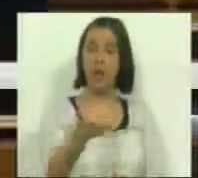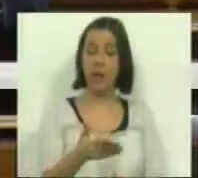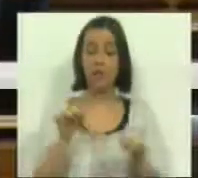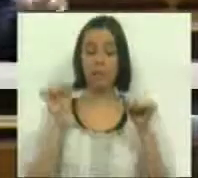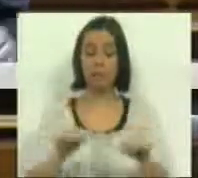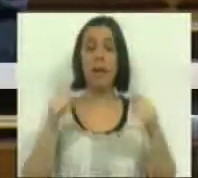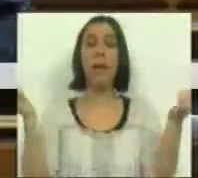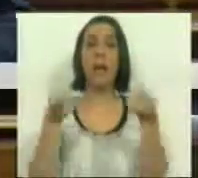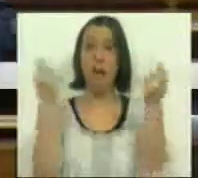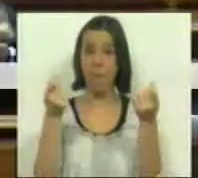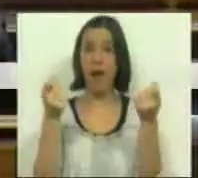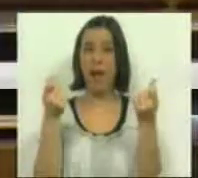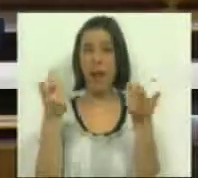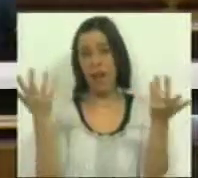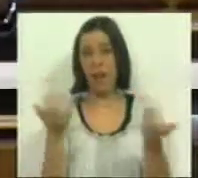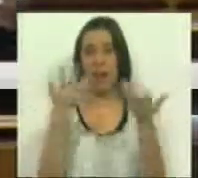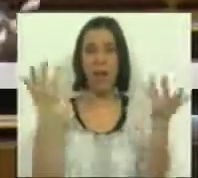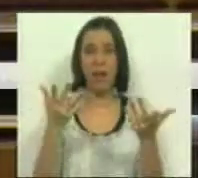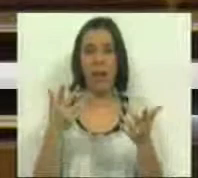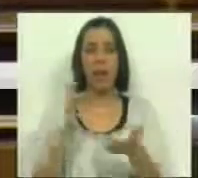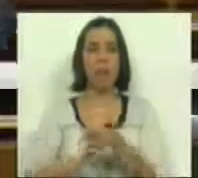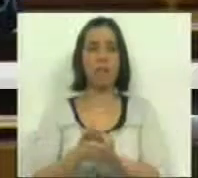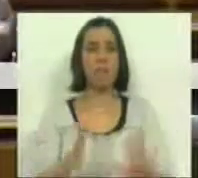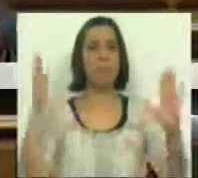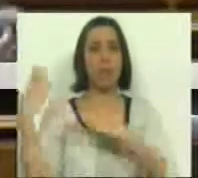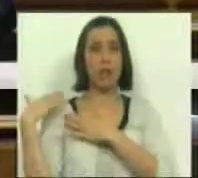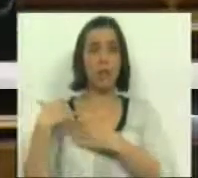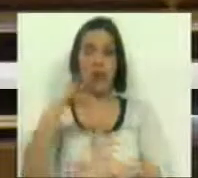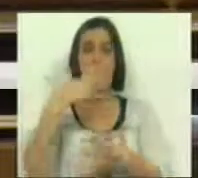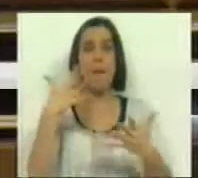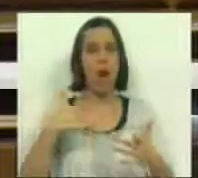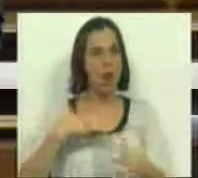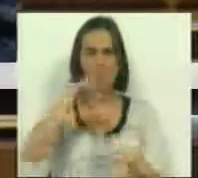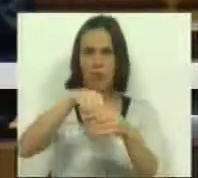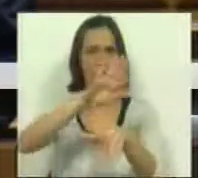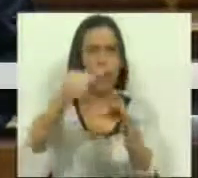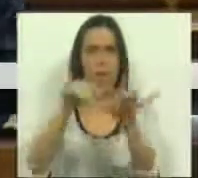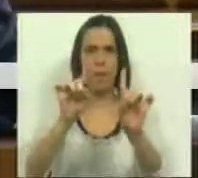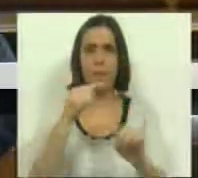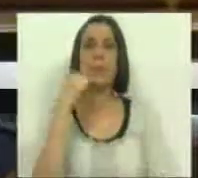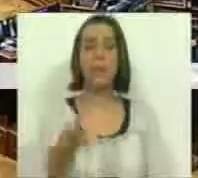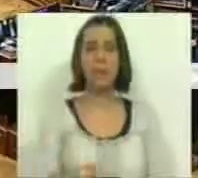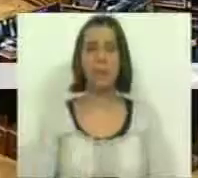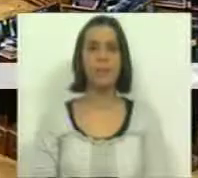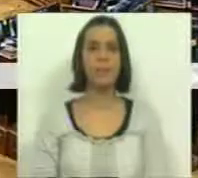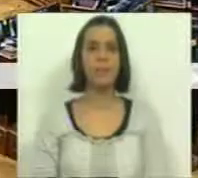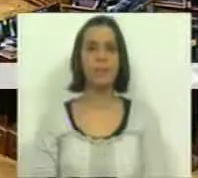Porque nesta campanha para ter a desresponsabilização da maioria, nessa nós não participamos disso. Obrigado, Sr. Deputado.